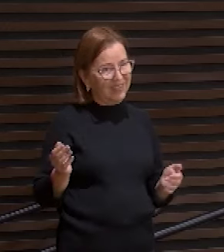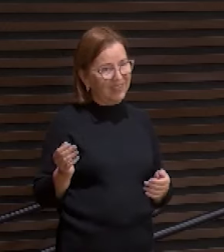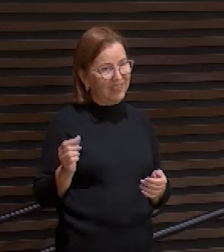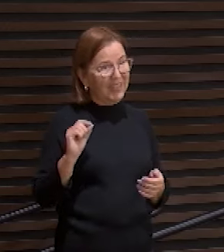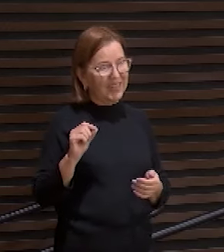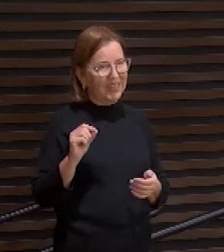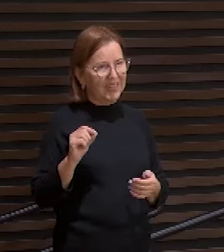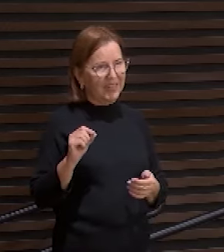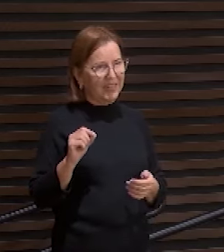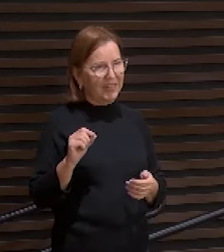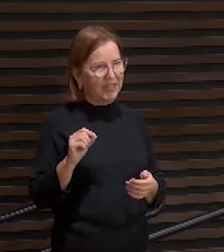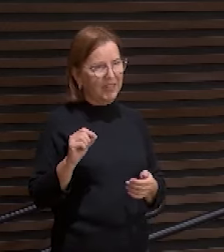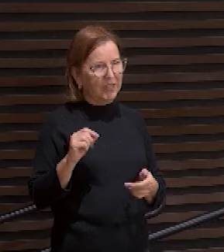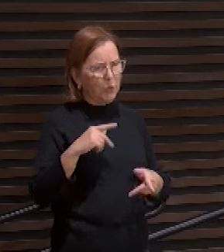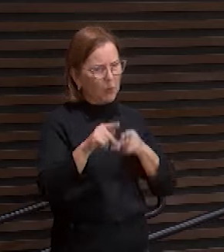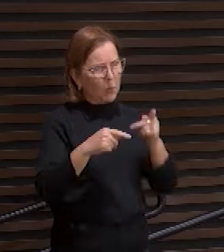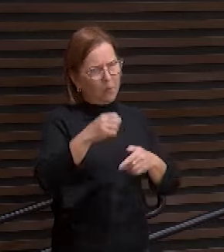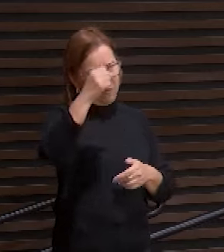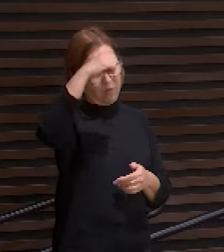foram os romanos?